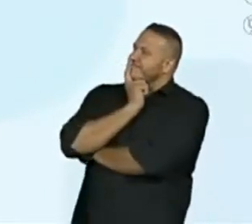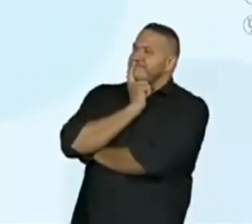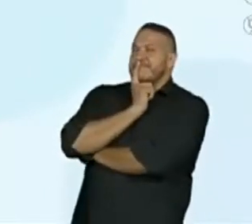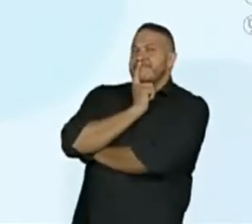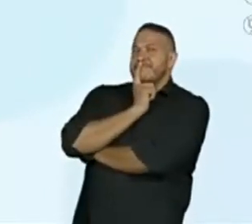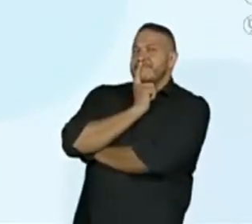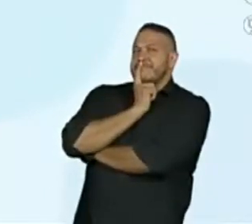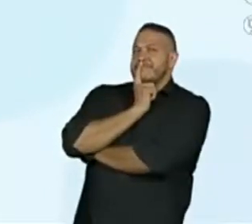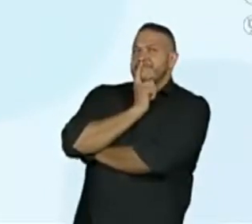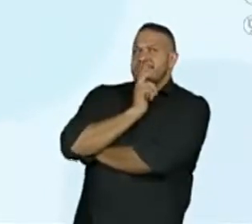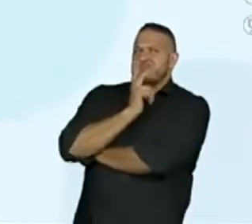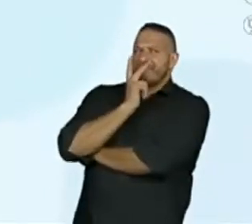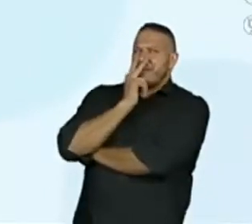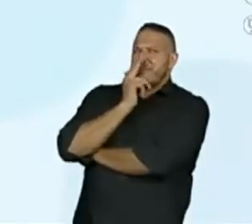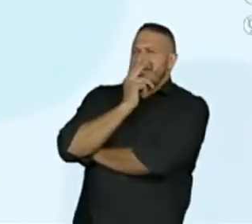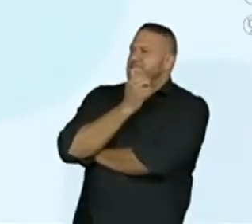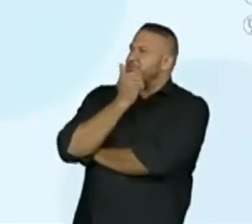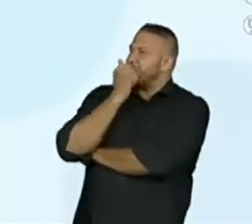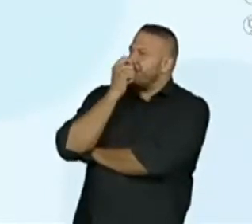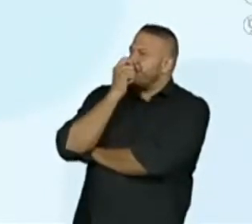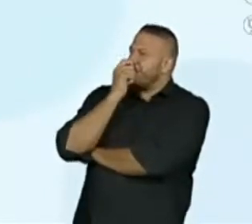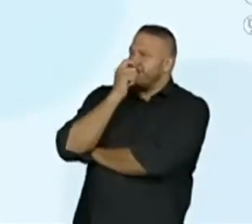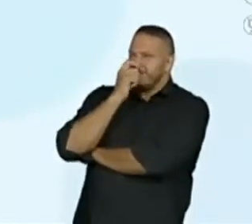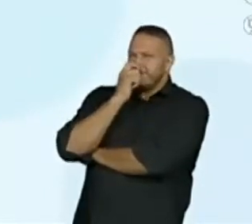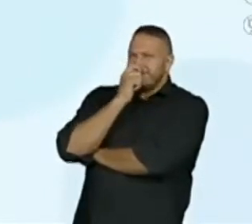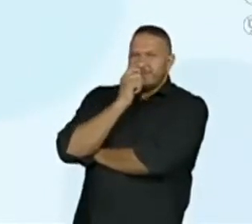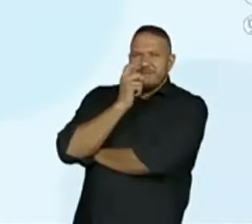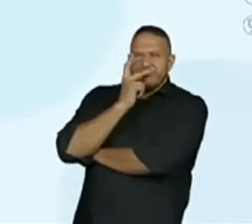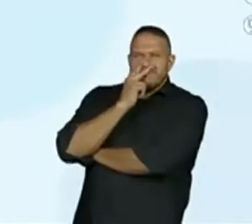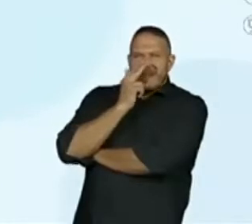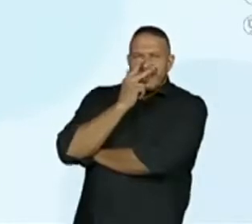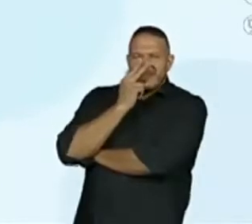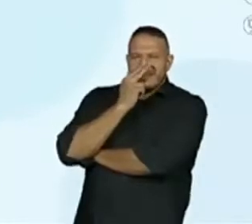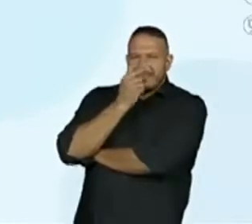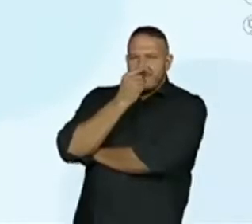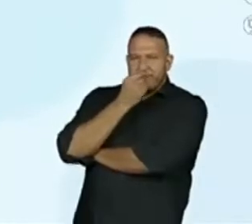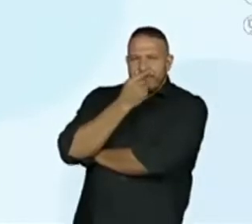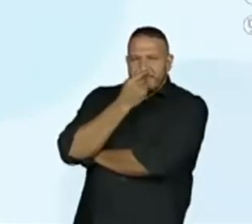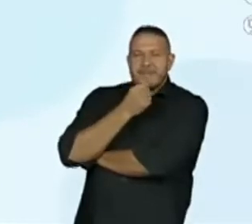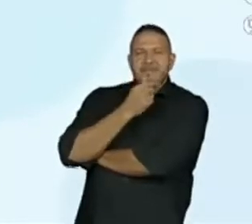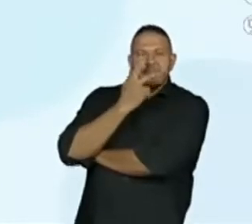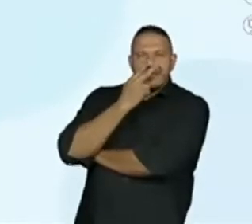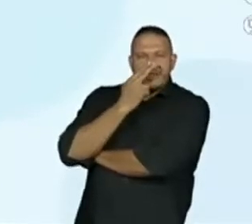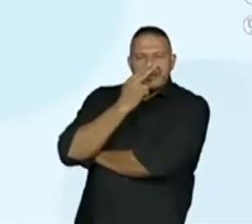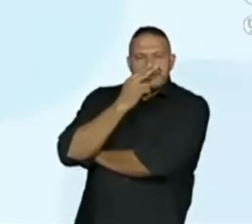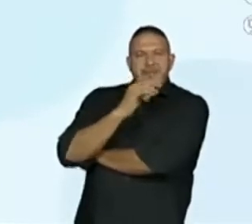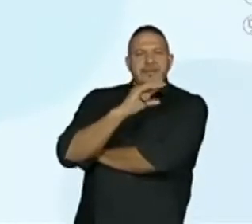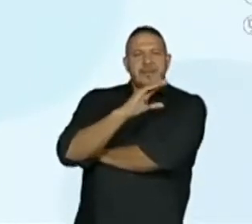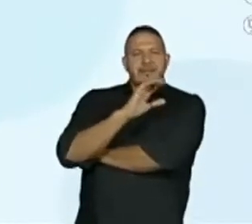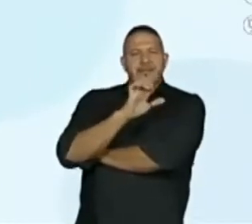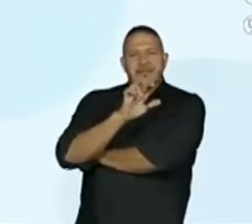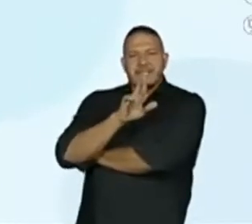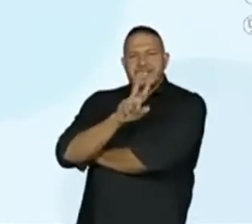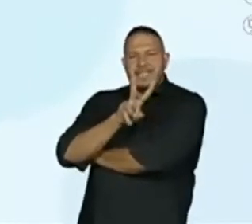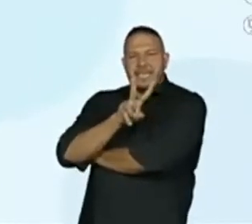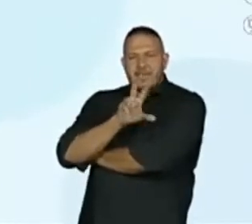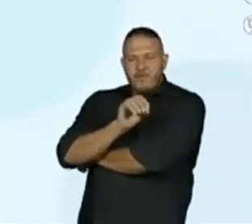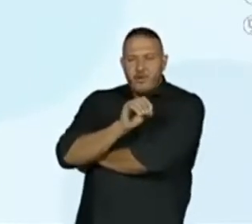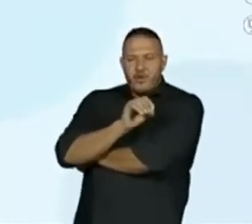está aparecendo ali parece com o servo de fato parece com o servo